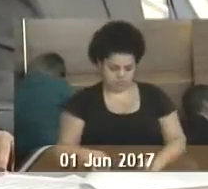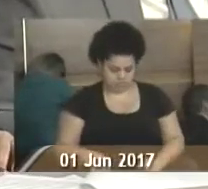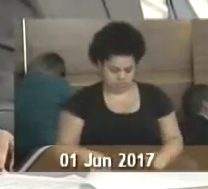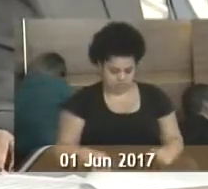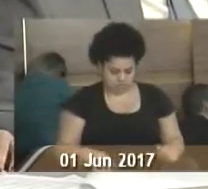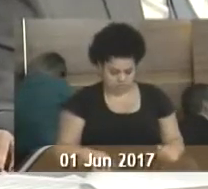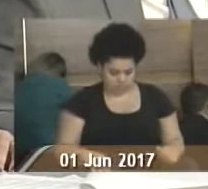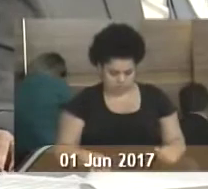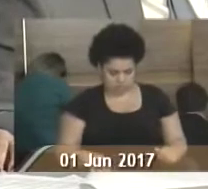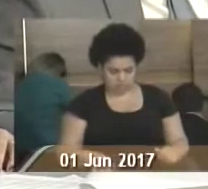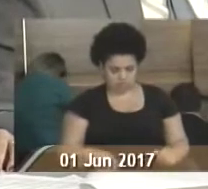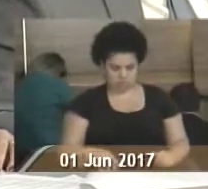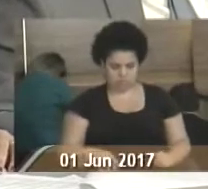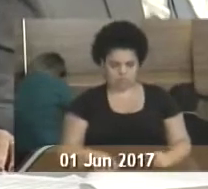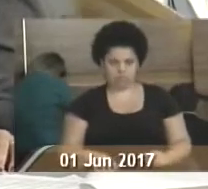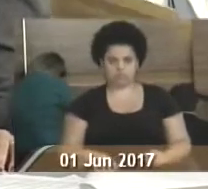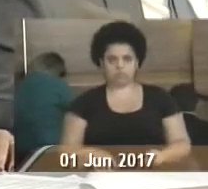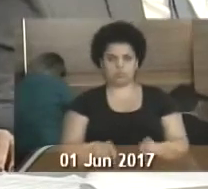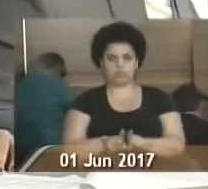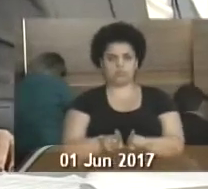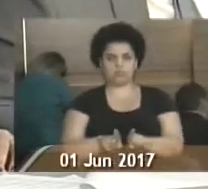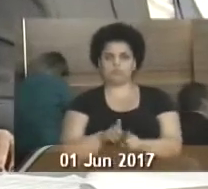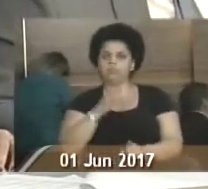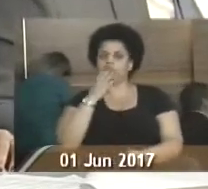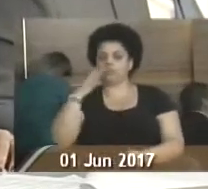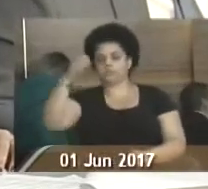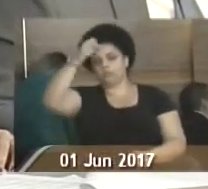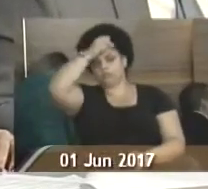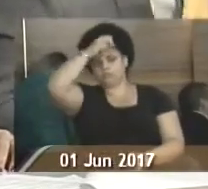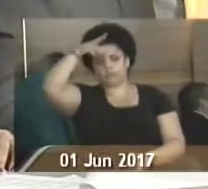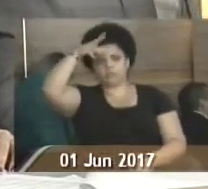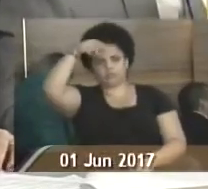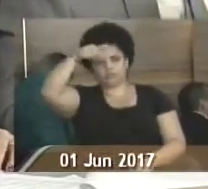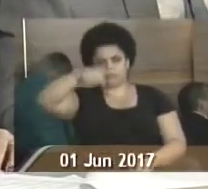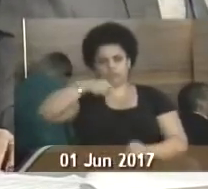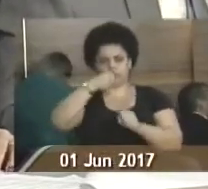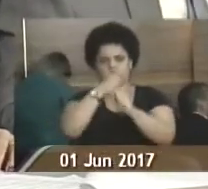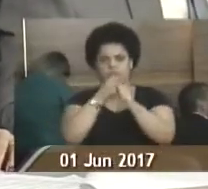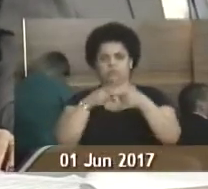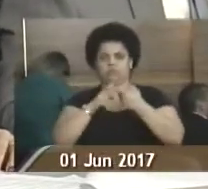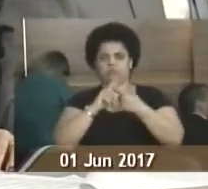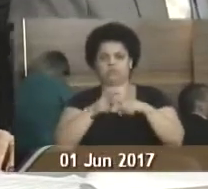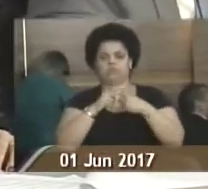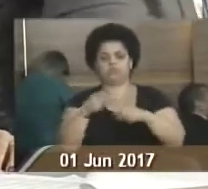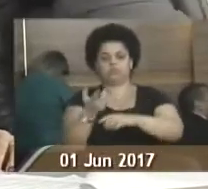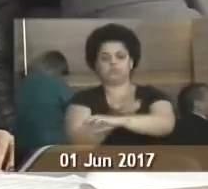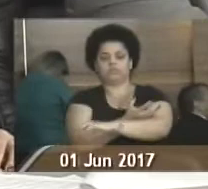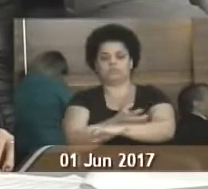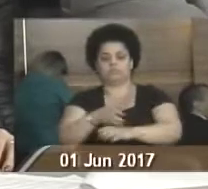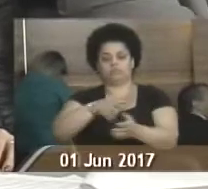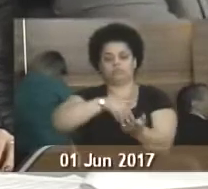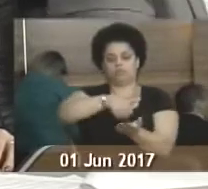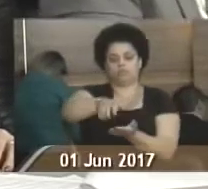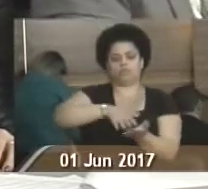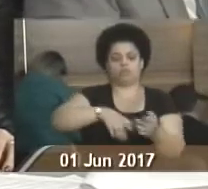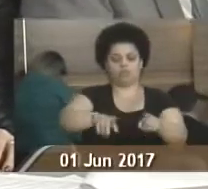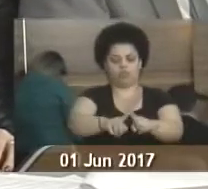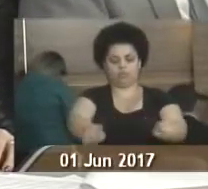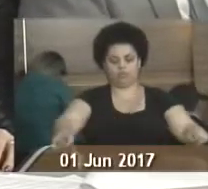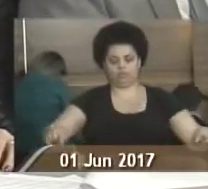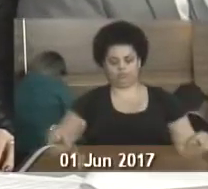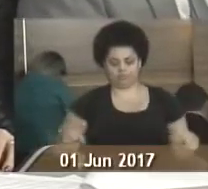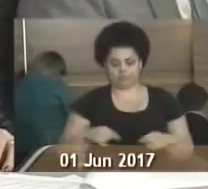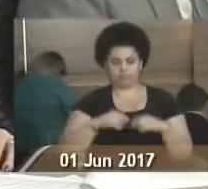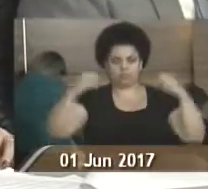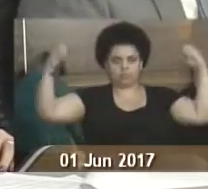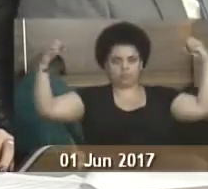Indicação 1018, 2017, indicando ao prefeito municipal a manutenção da quadra esportiva com pintura no piso, refletores